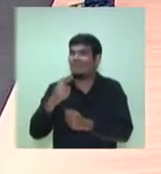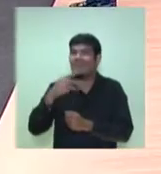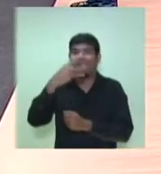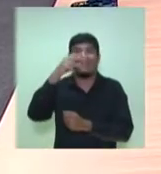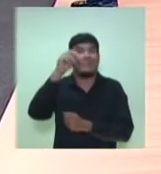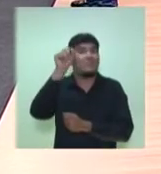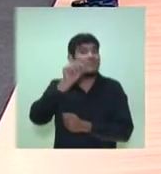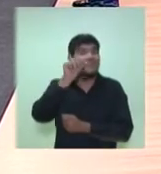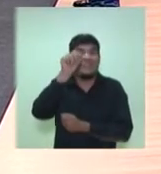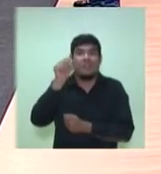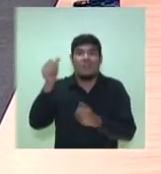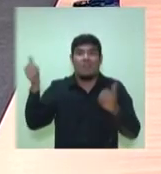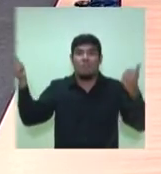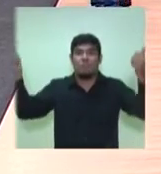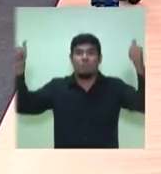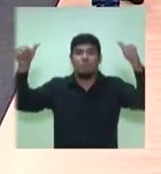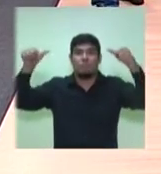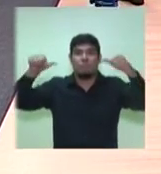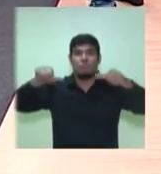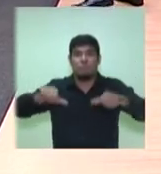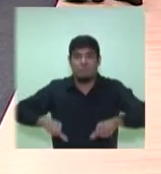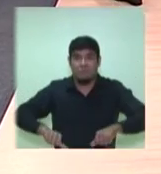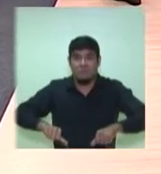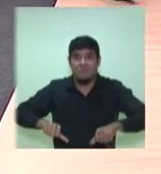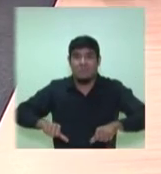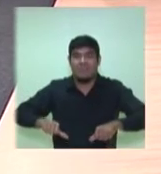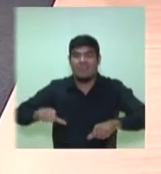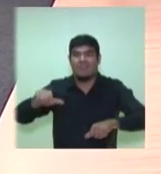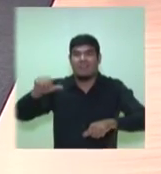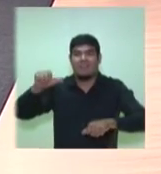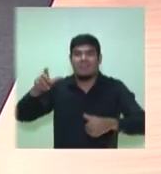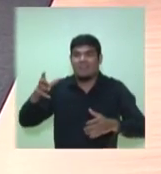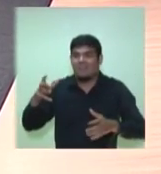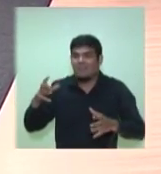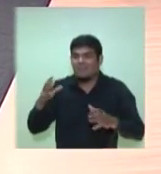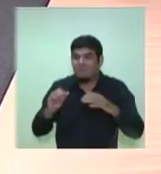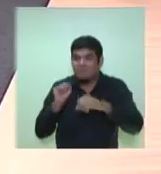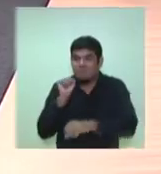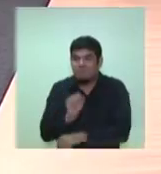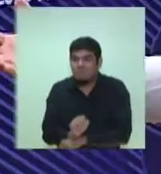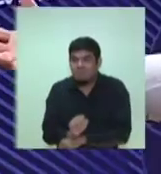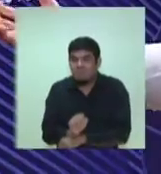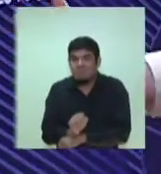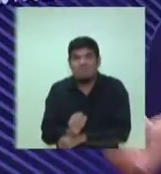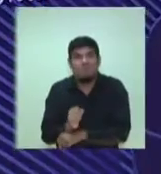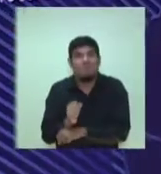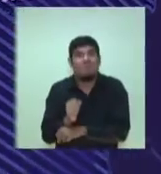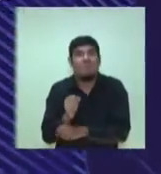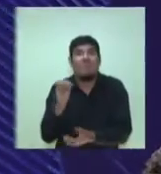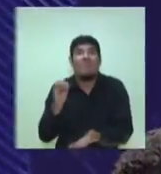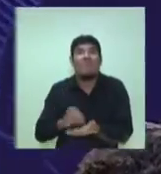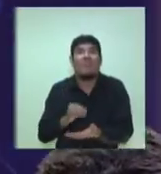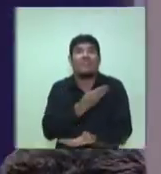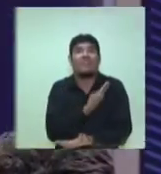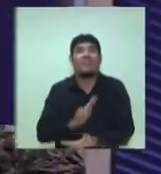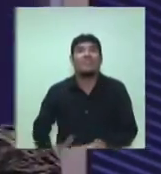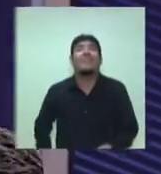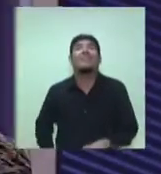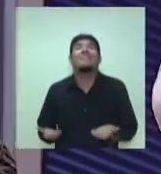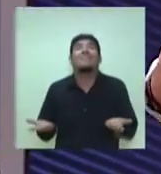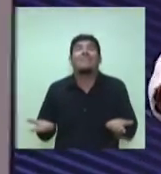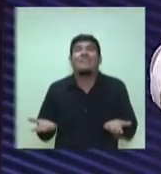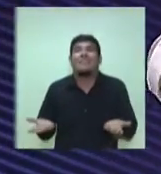Há uma cefalia, estado de anomia, que significa não ter governo. E a cefalia, que